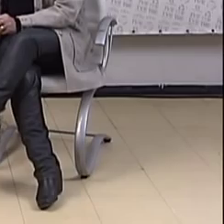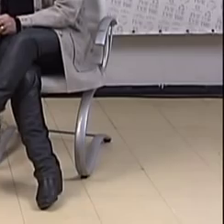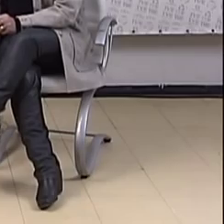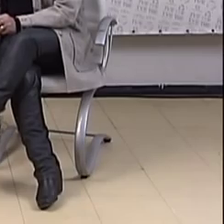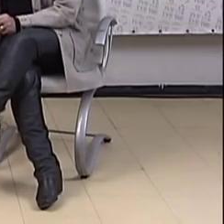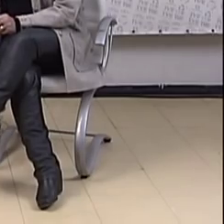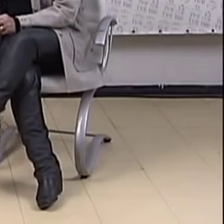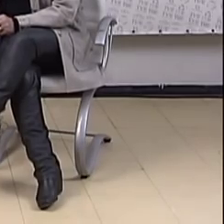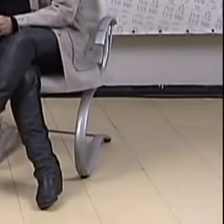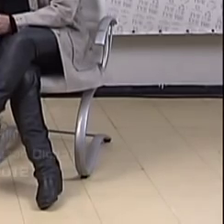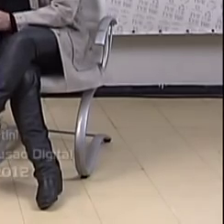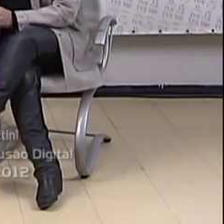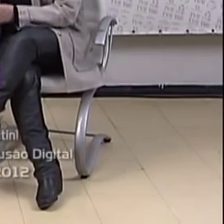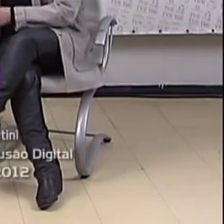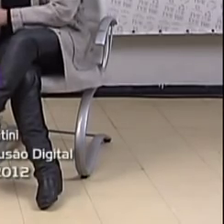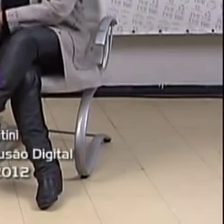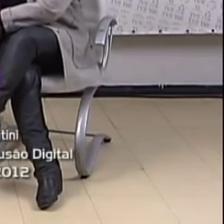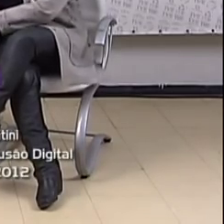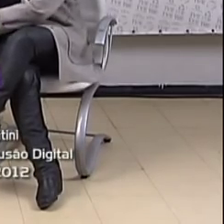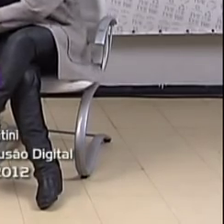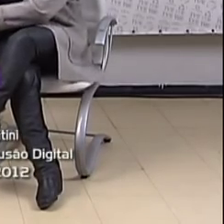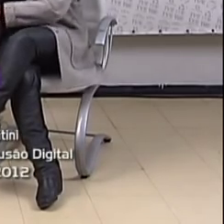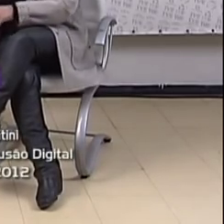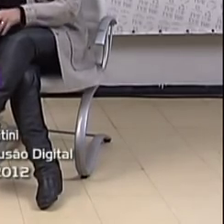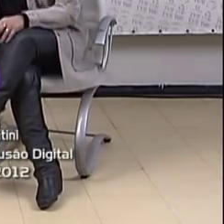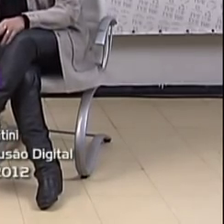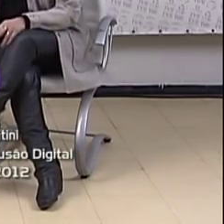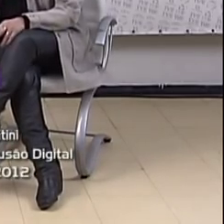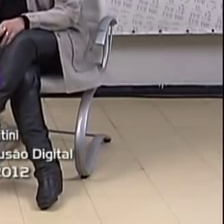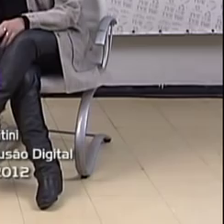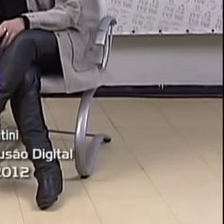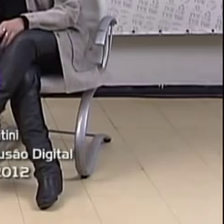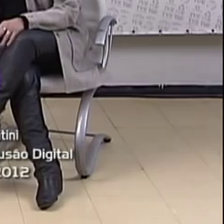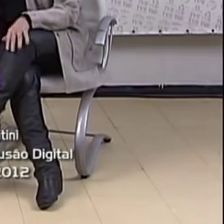Viva porque a gente merece,